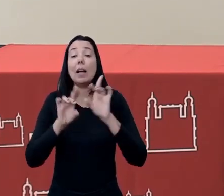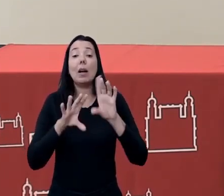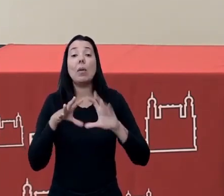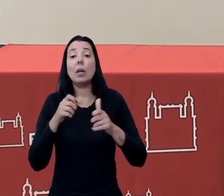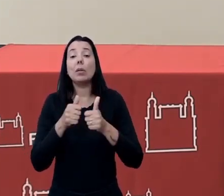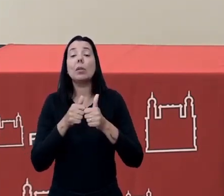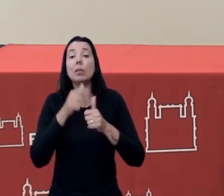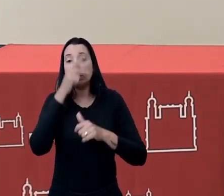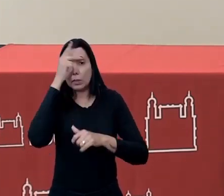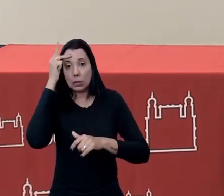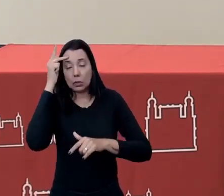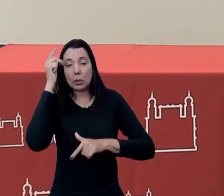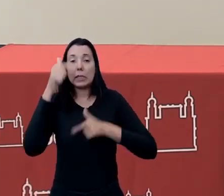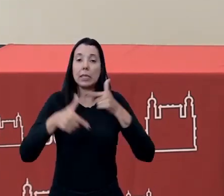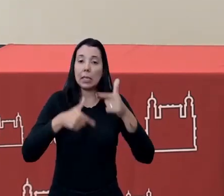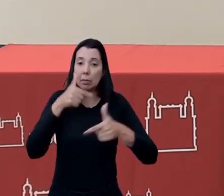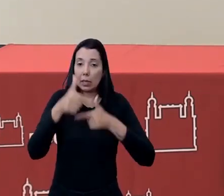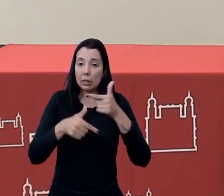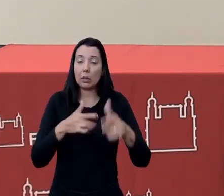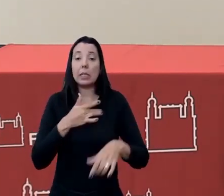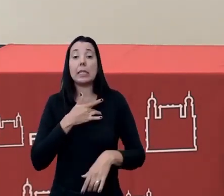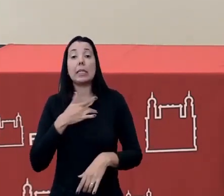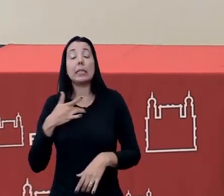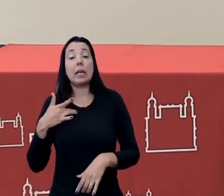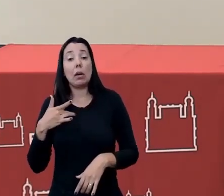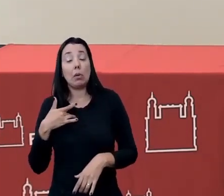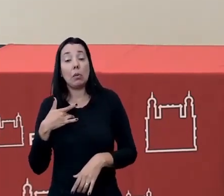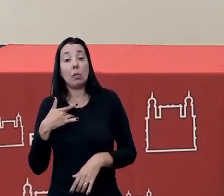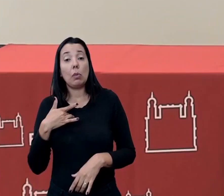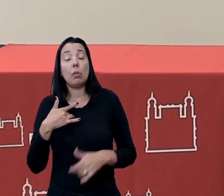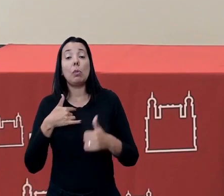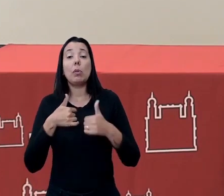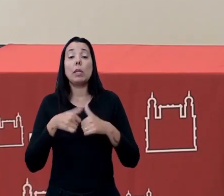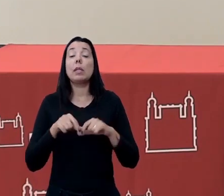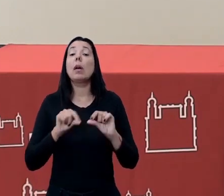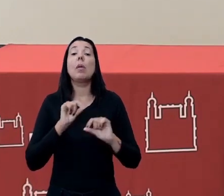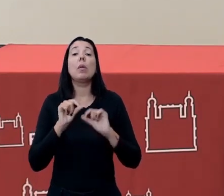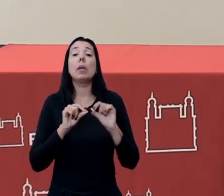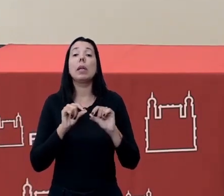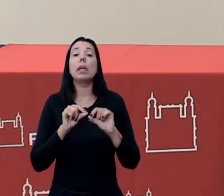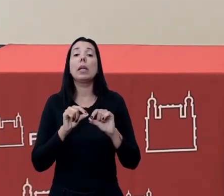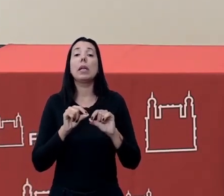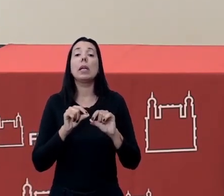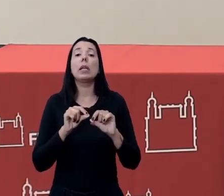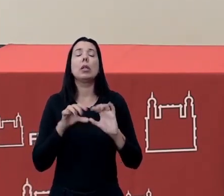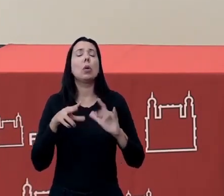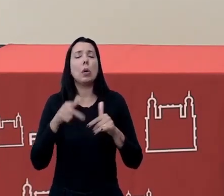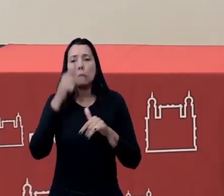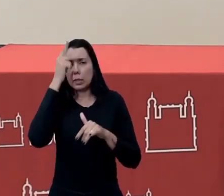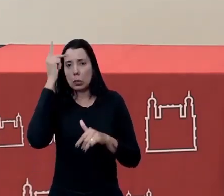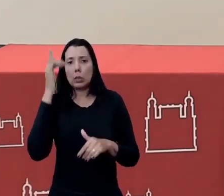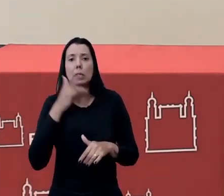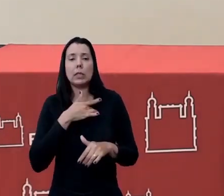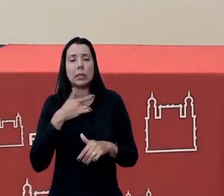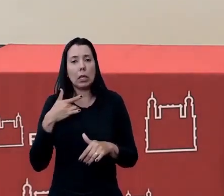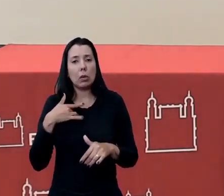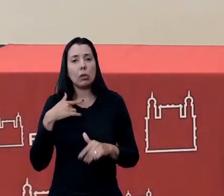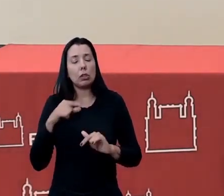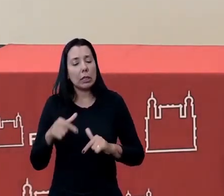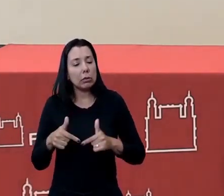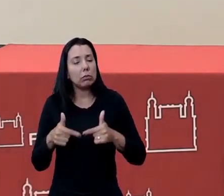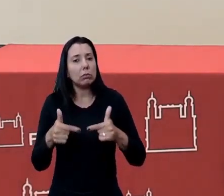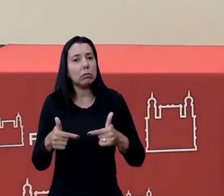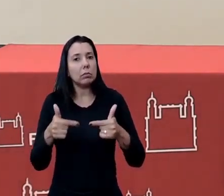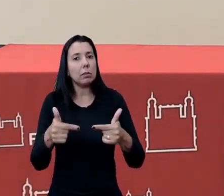todos os trabalhadores e trabalhadoras da saúde que estão todos os agentes de saúde que estão aí na linha de